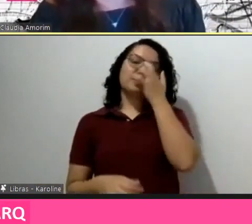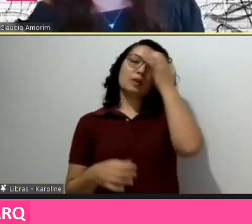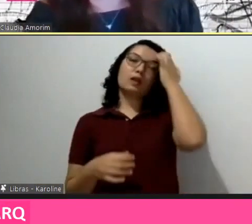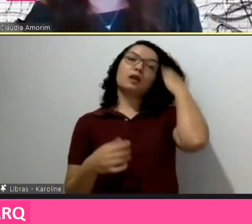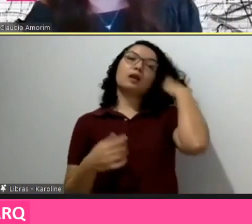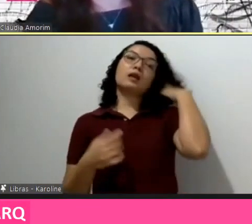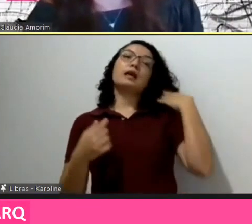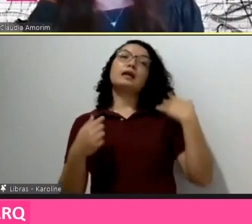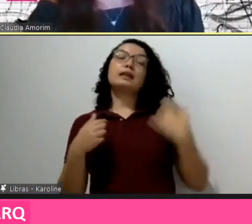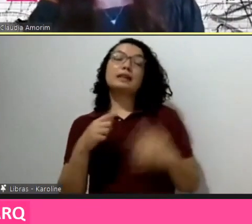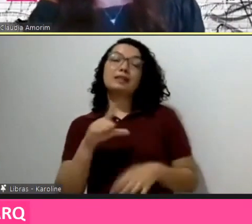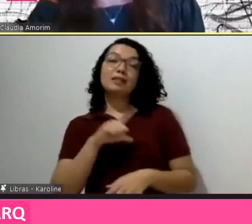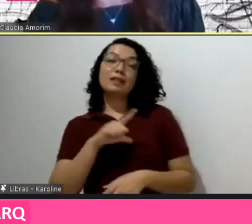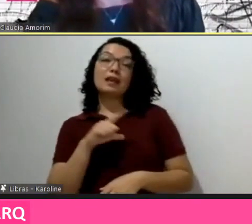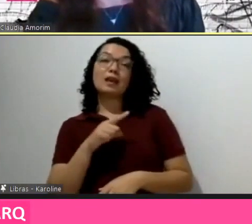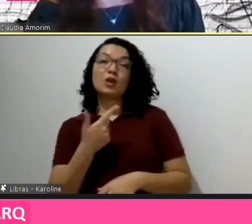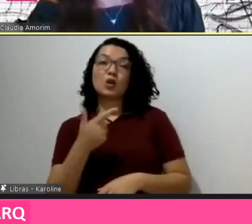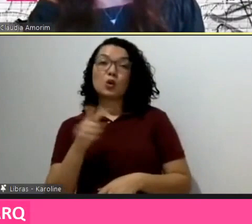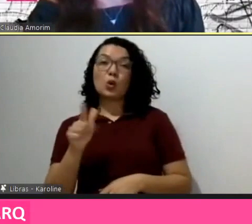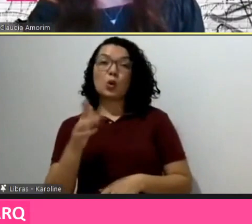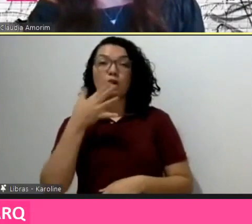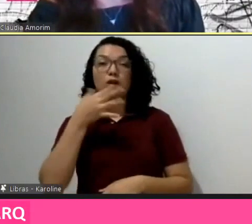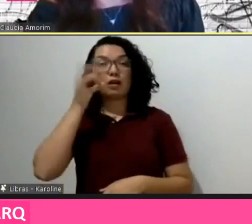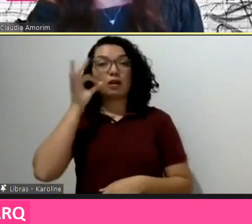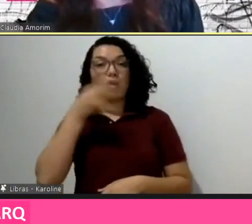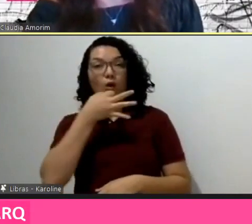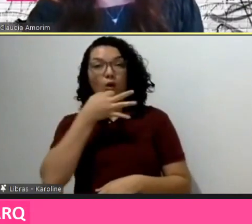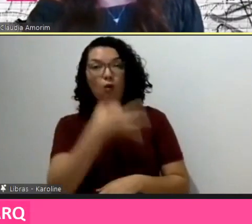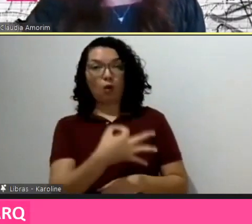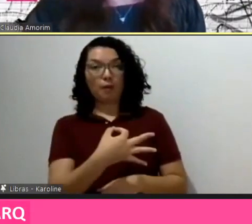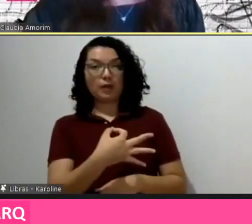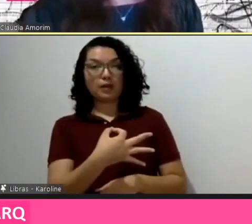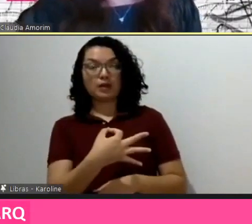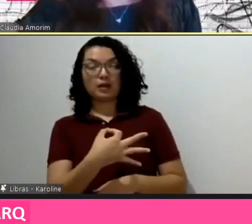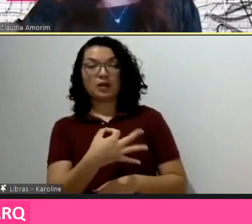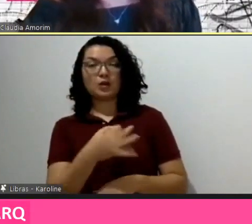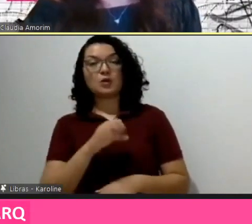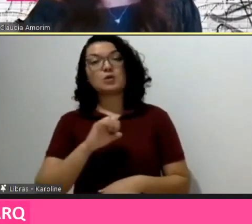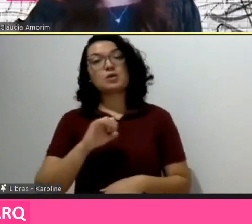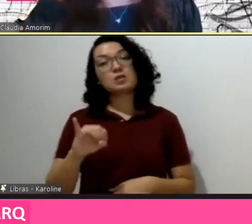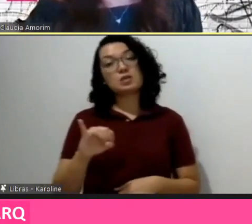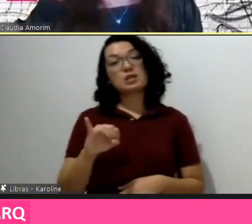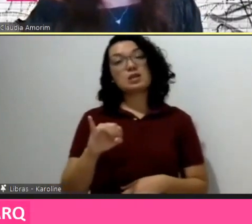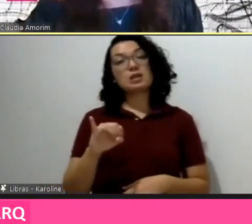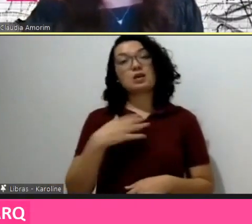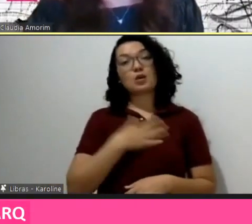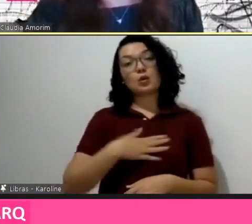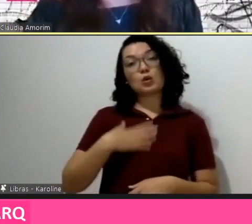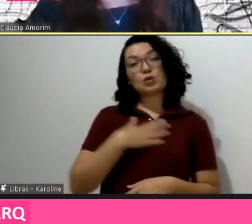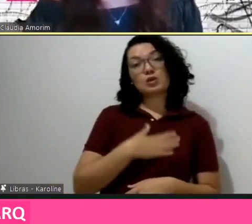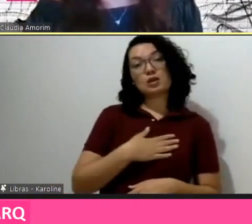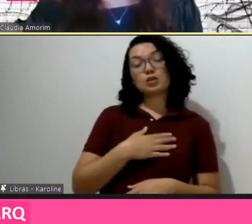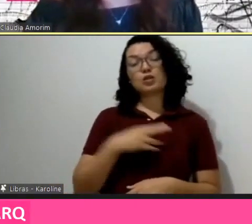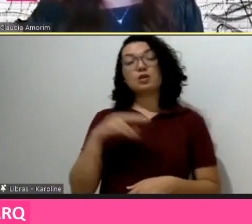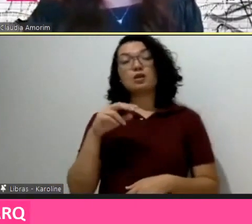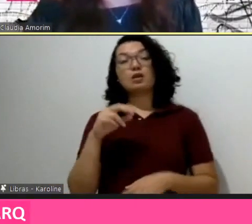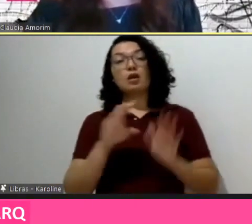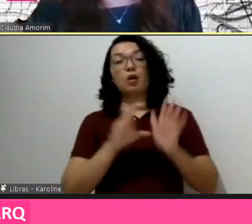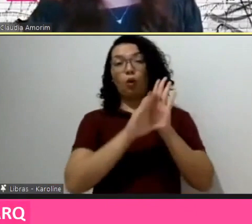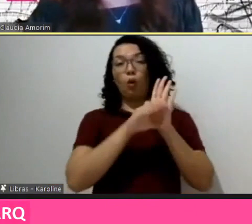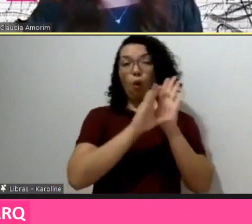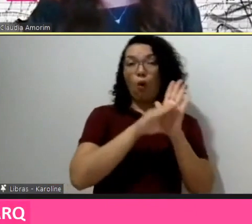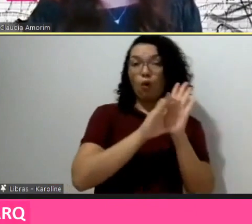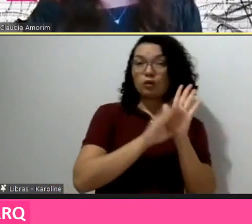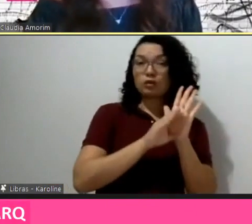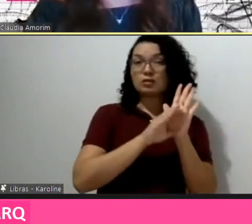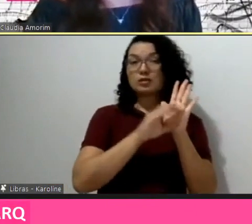colocação da Akemi Inu, que ela está colocando, gostaria de saber se podemos pensar em usar esses conceitos, esses dados, para aperfeiçoar o